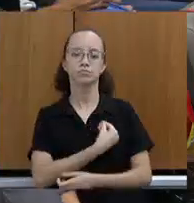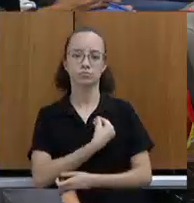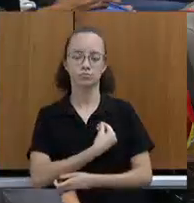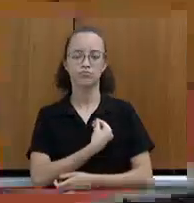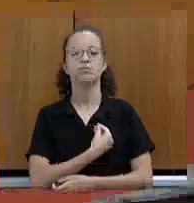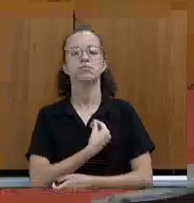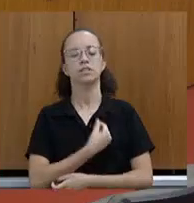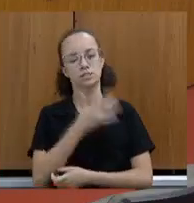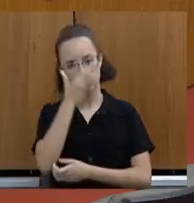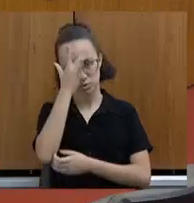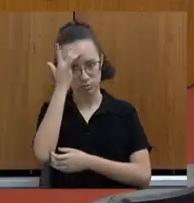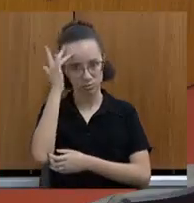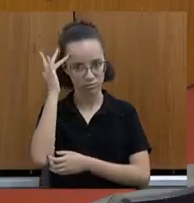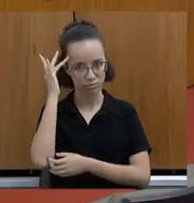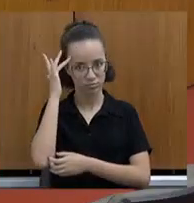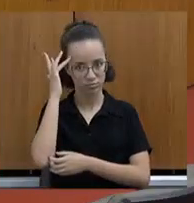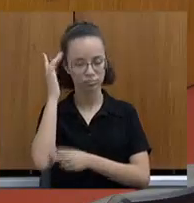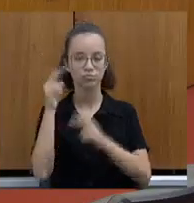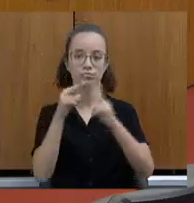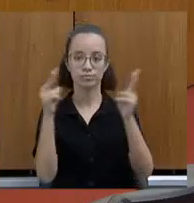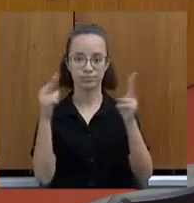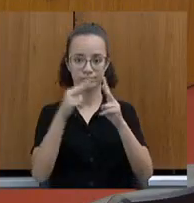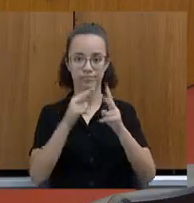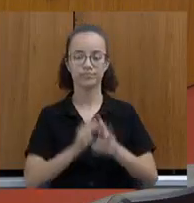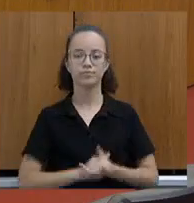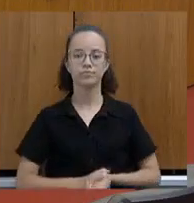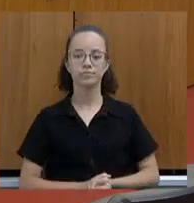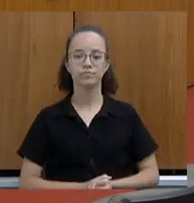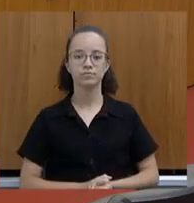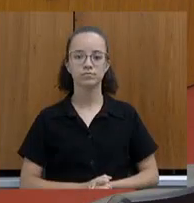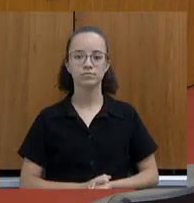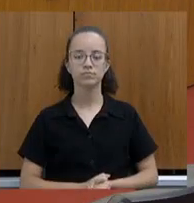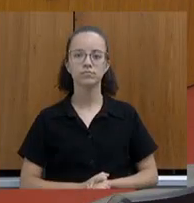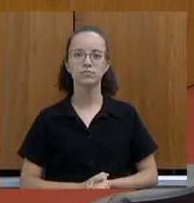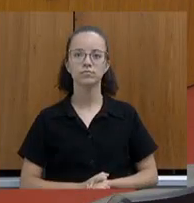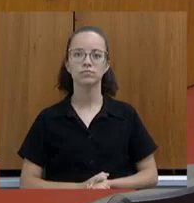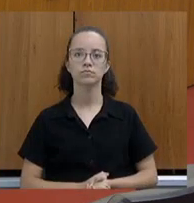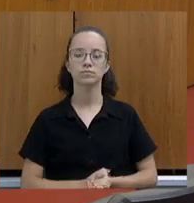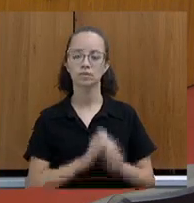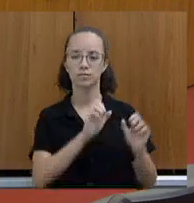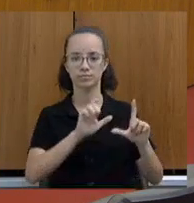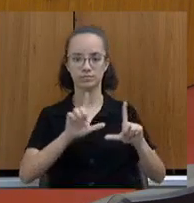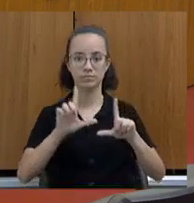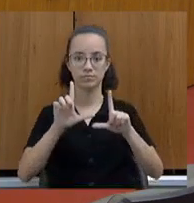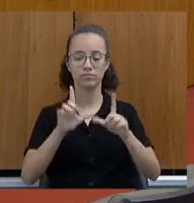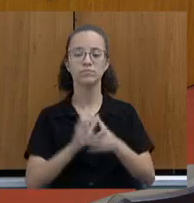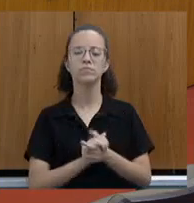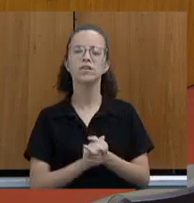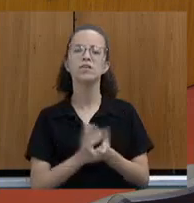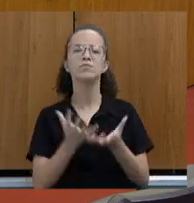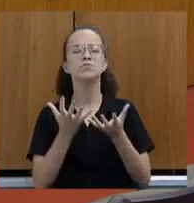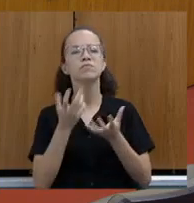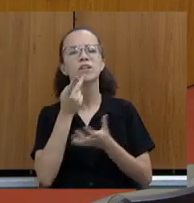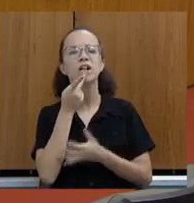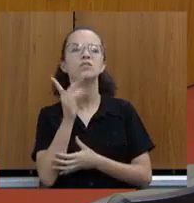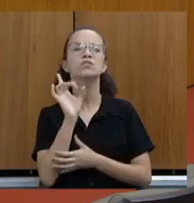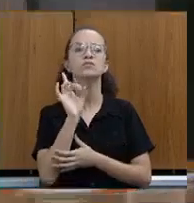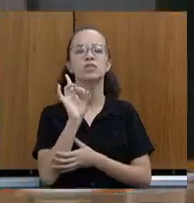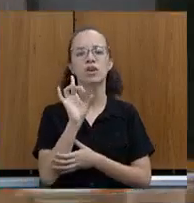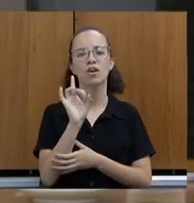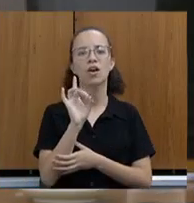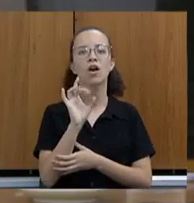que nos acompanham via web. Por favor, pode passar. Eu gostaria só de falar que agora a gente